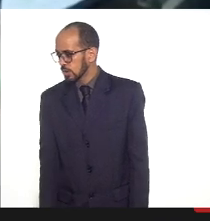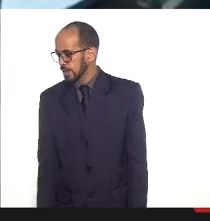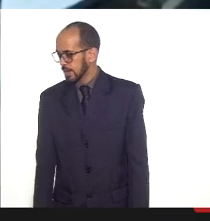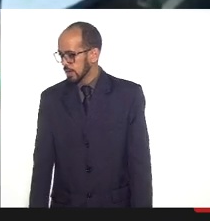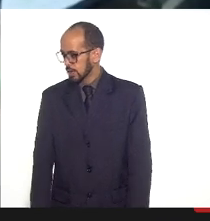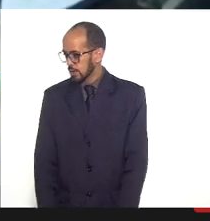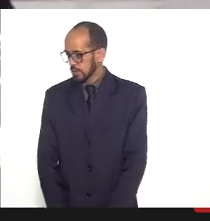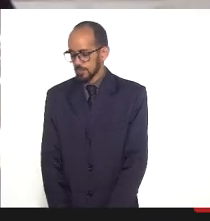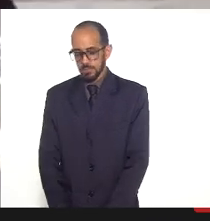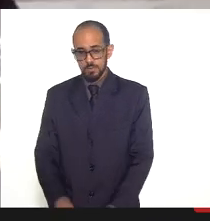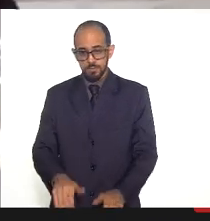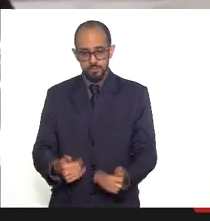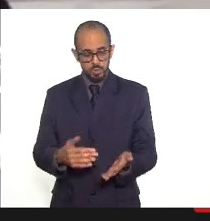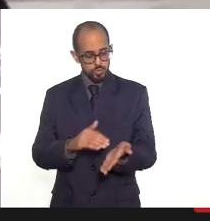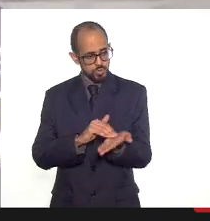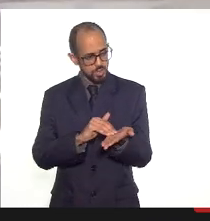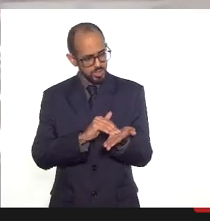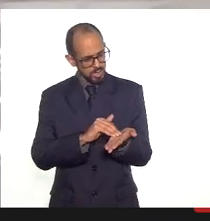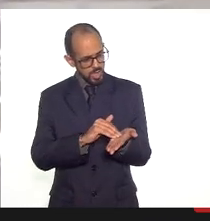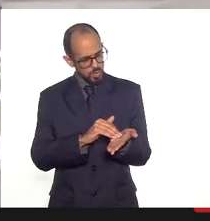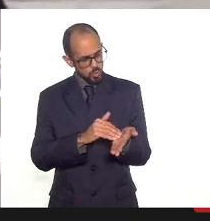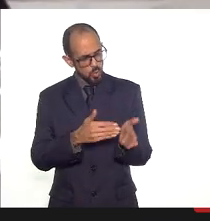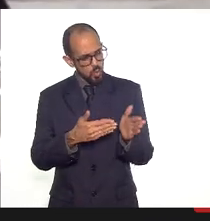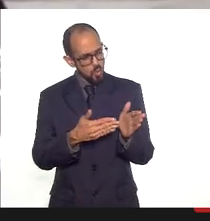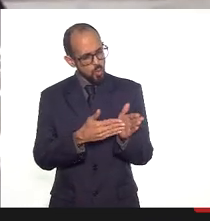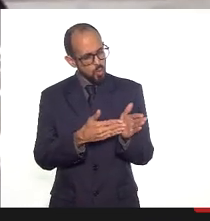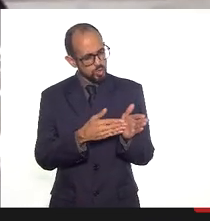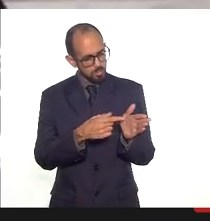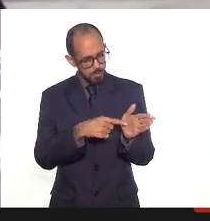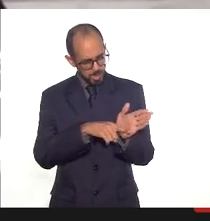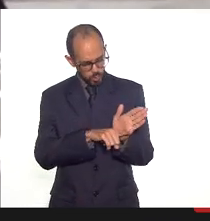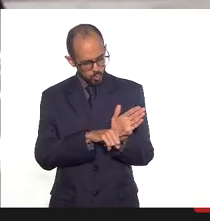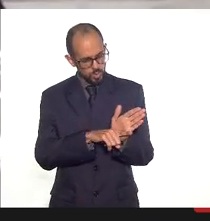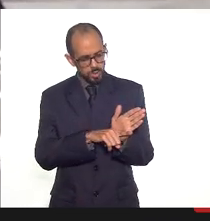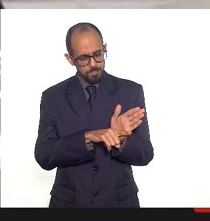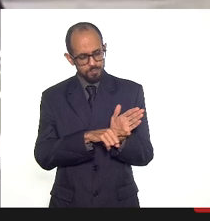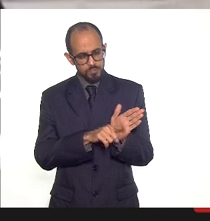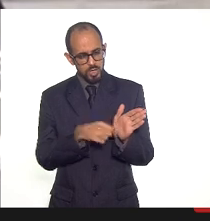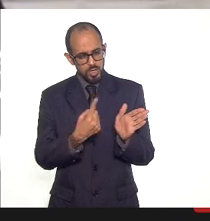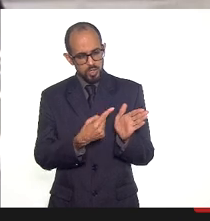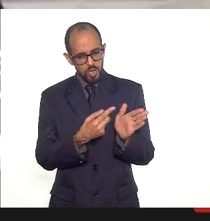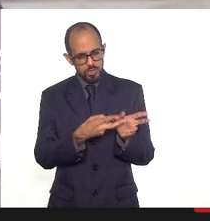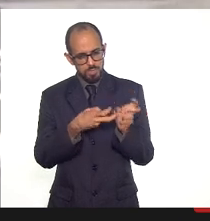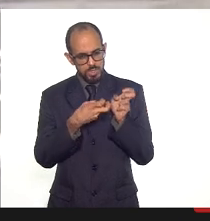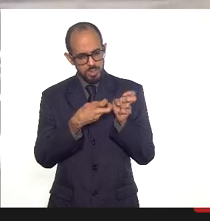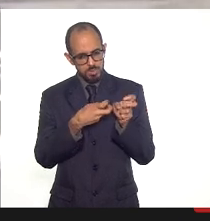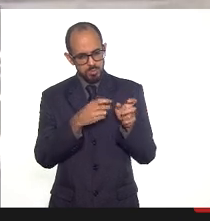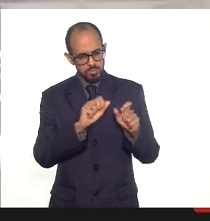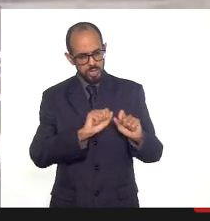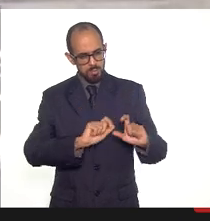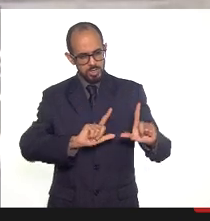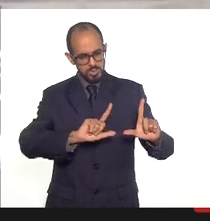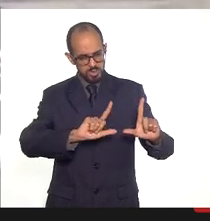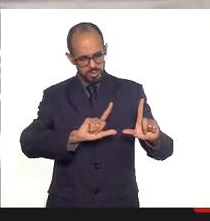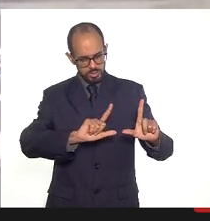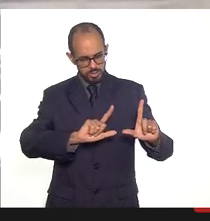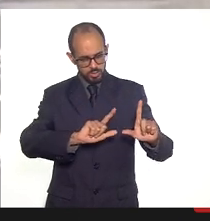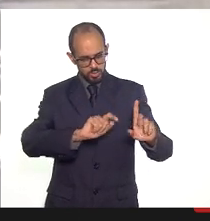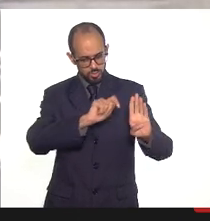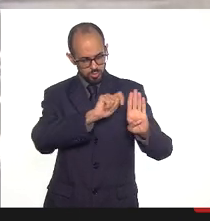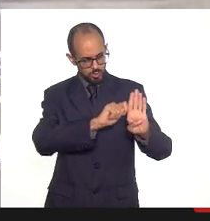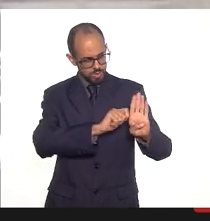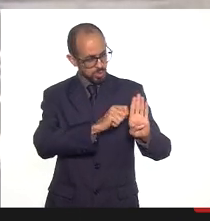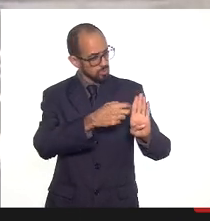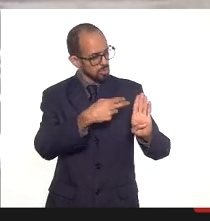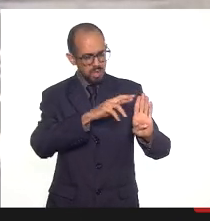secretário última pergunta a gente observando a apresentação do quadrênio que não é